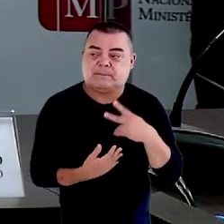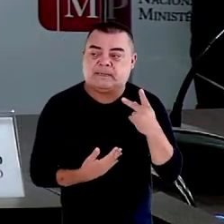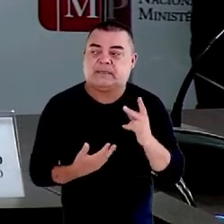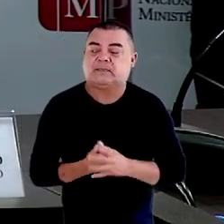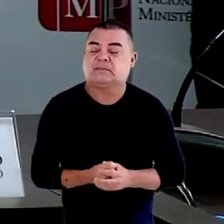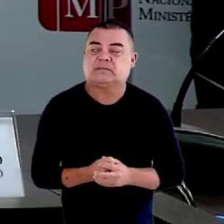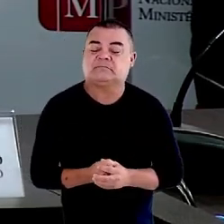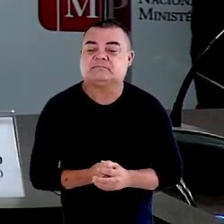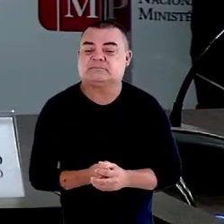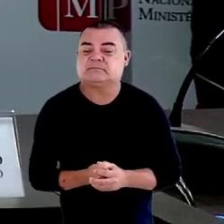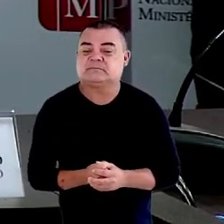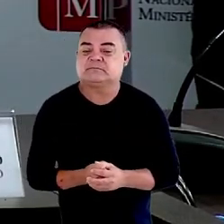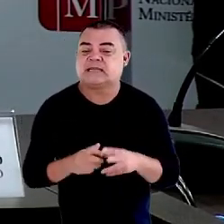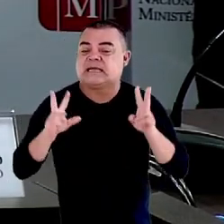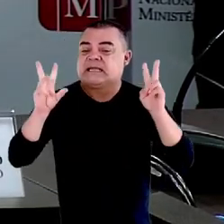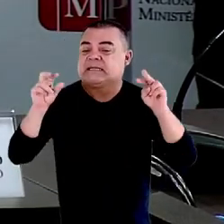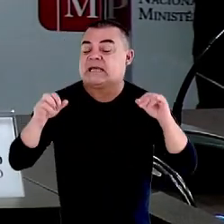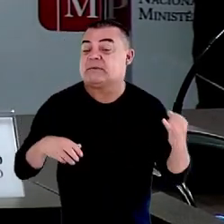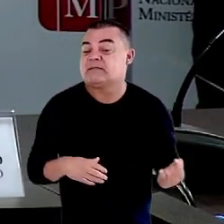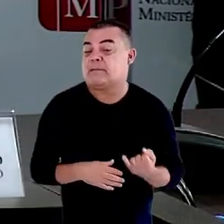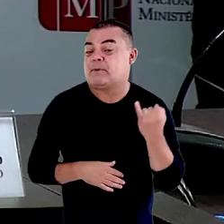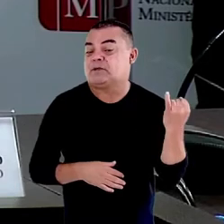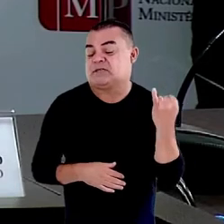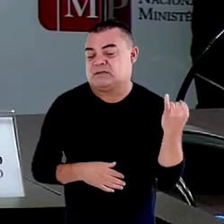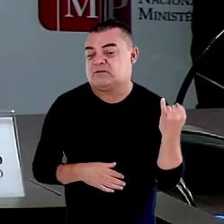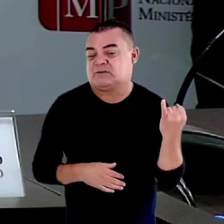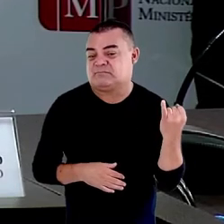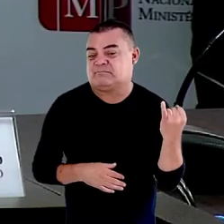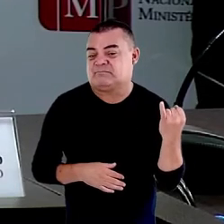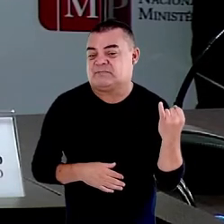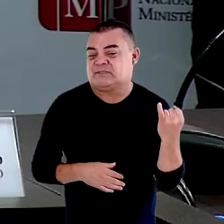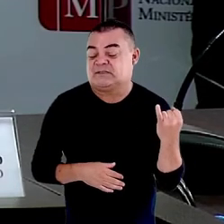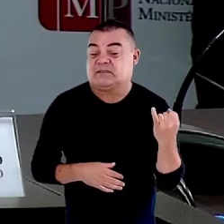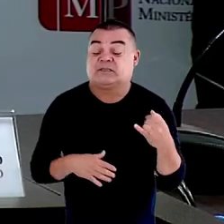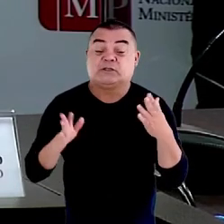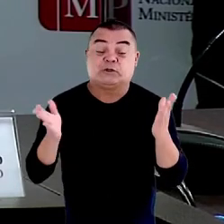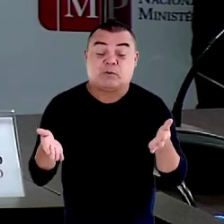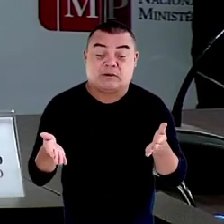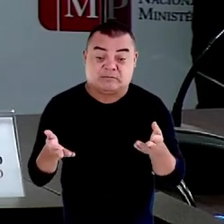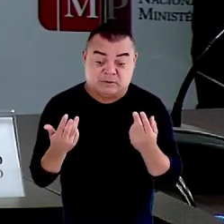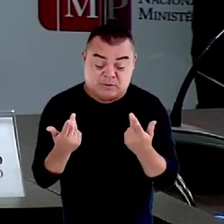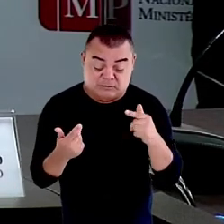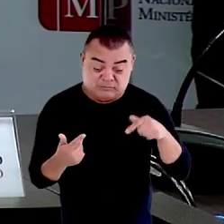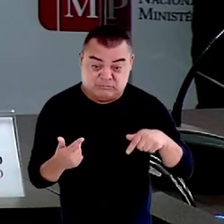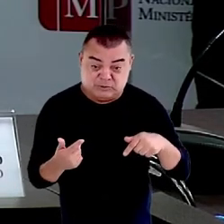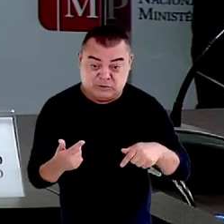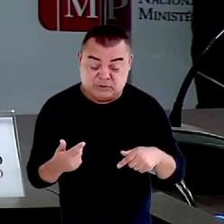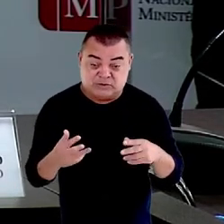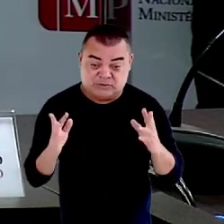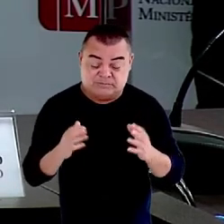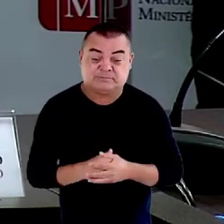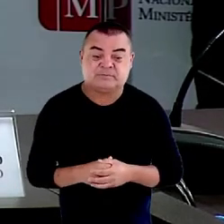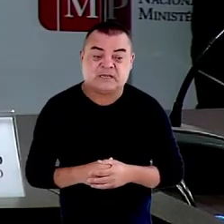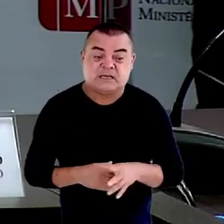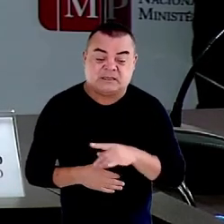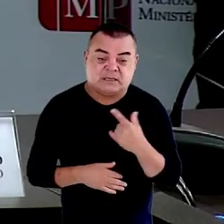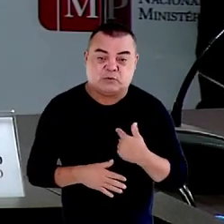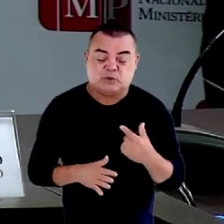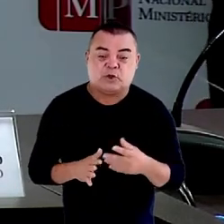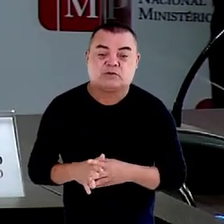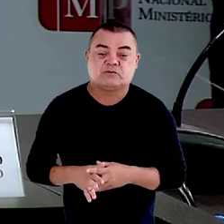para temas importantes como esse que se trata hoje aqui. E o nosso modelo